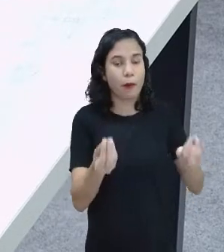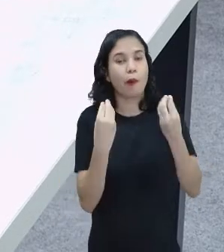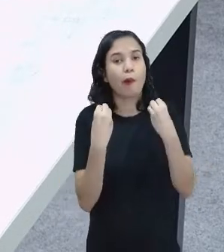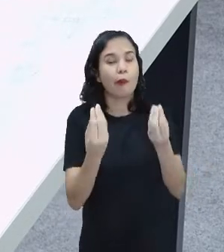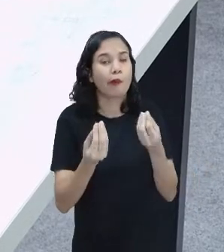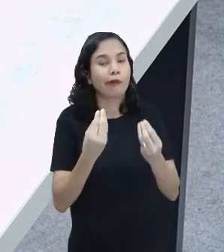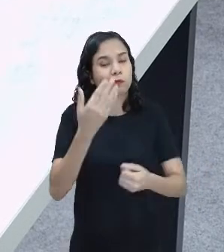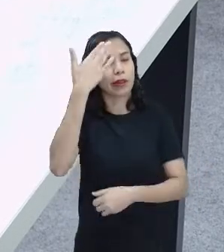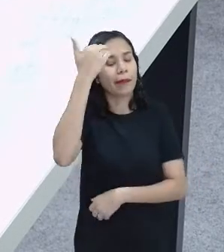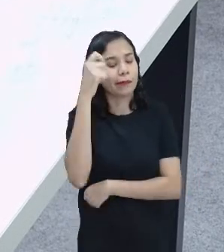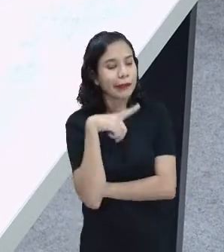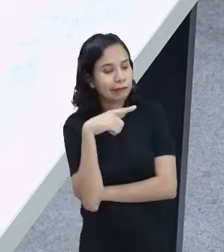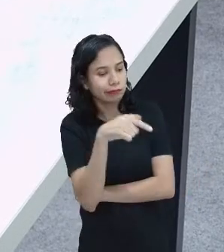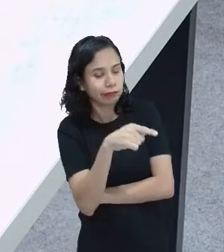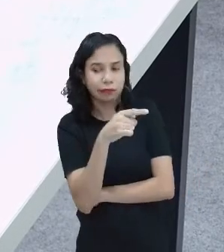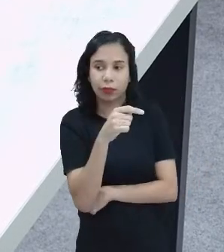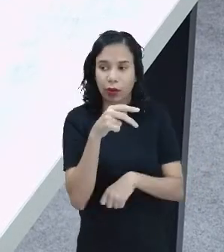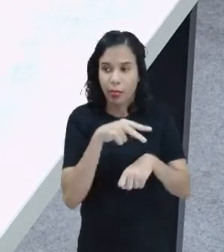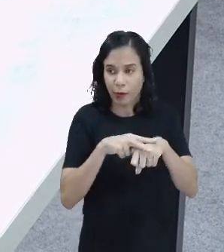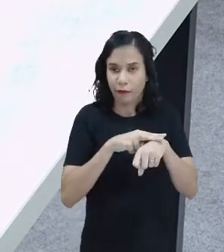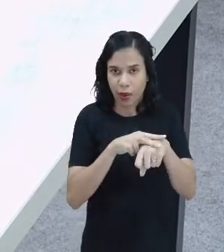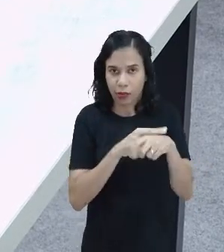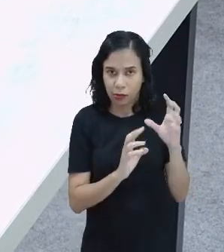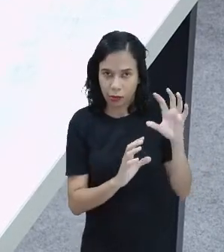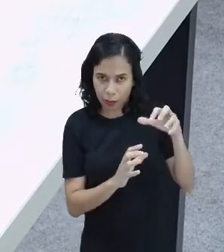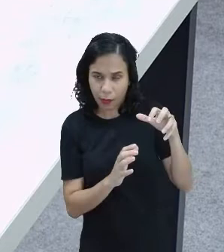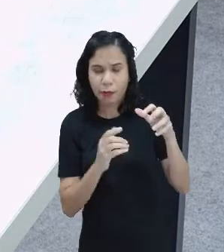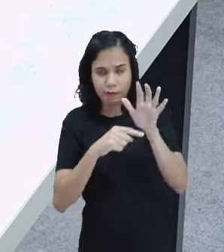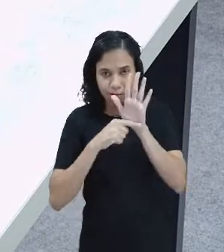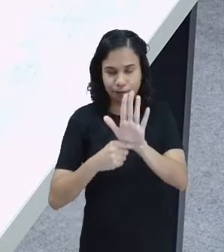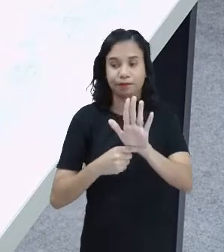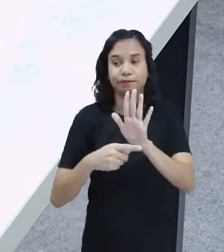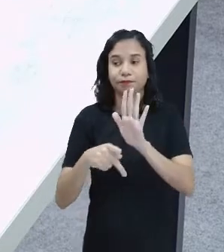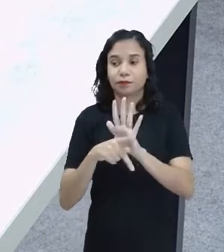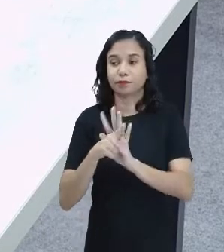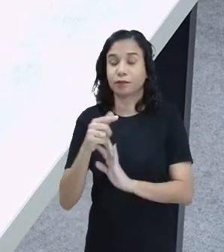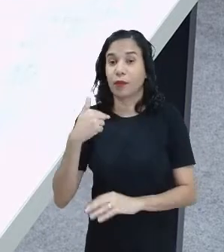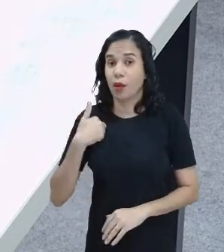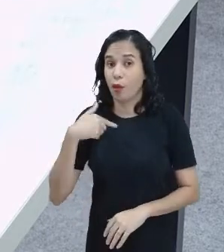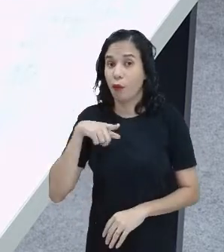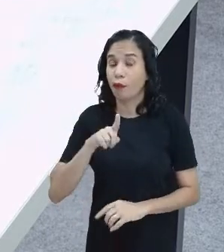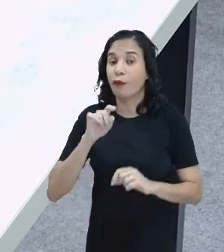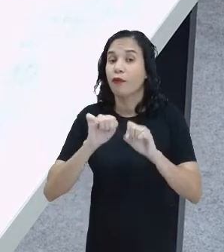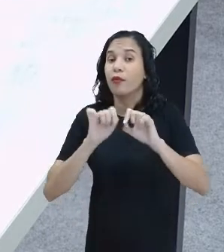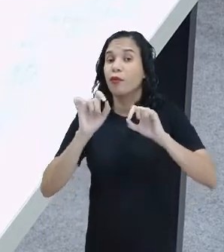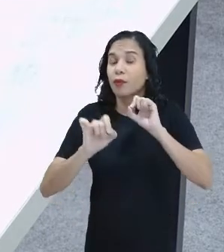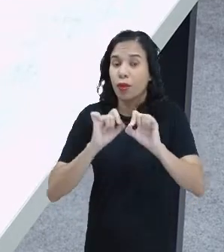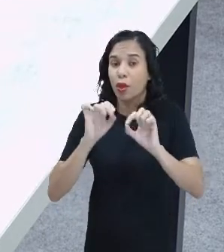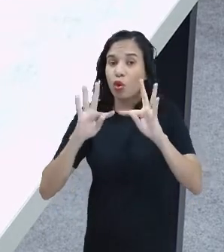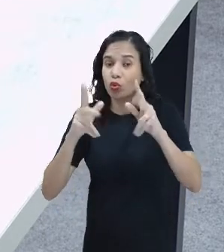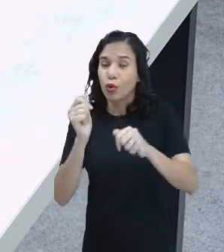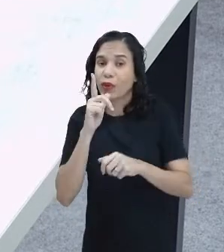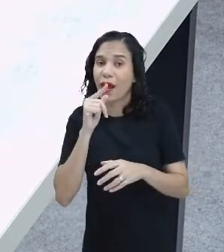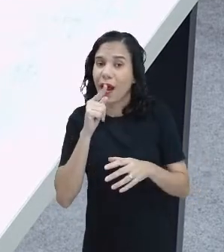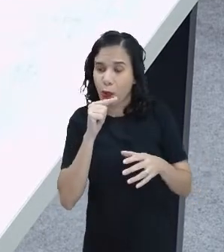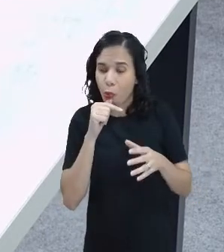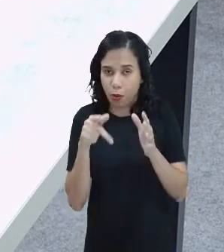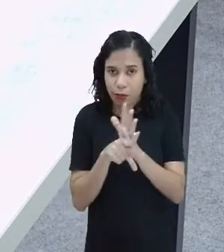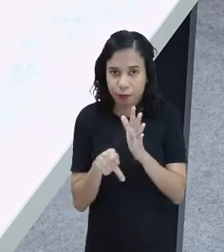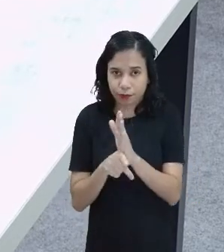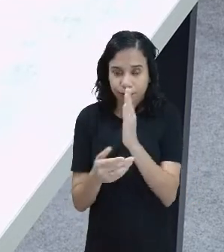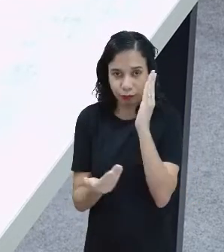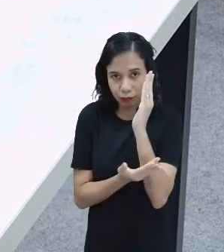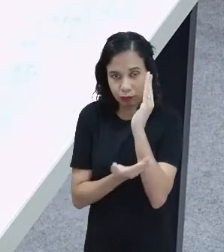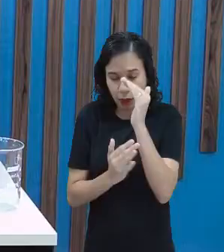faço para saber? Me ajudem aí. Eu vou despejar todo o líquido que tem na